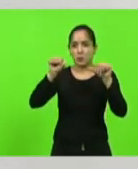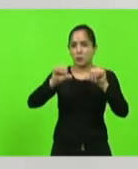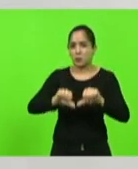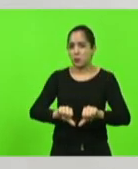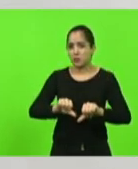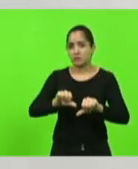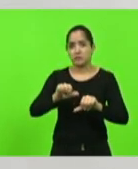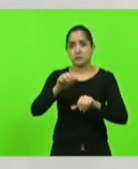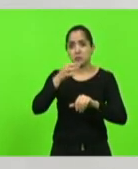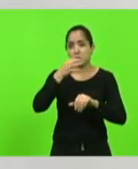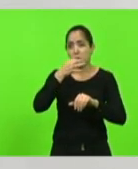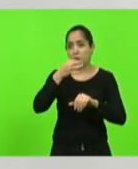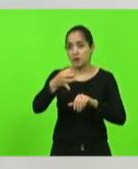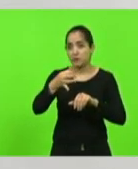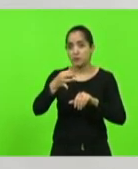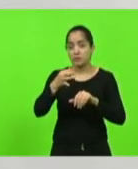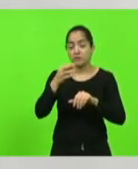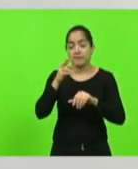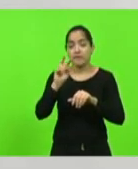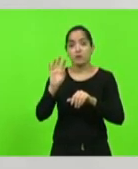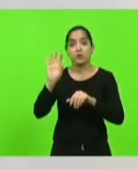de Janeiro, é horrível o que acontece lá.